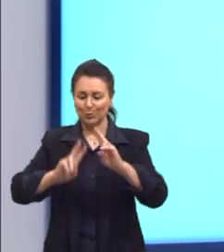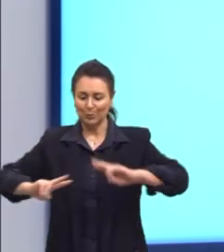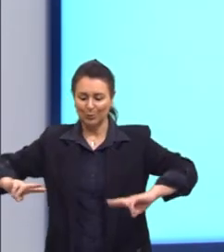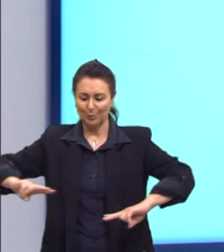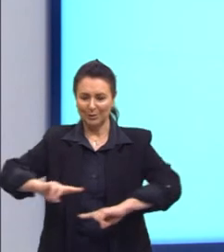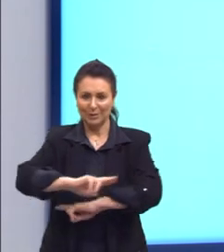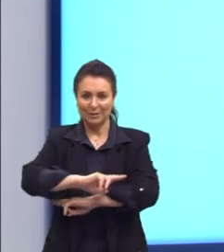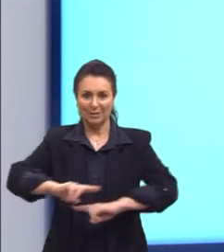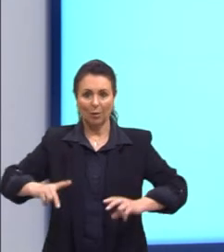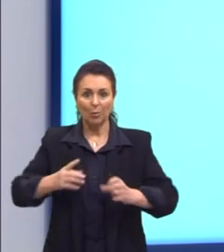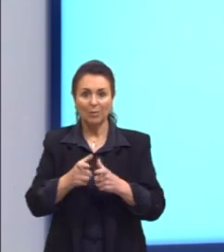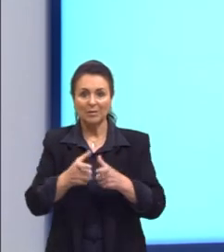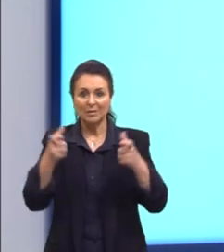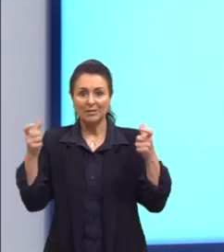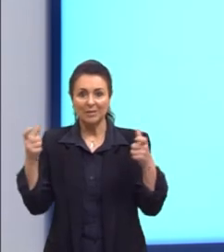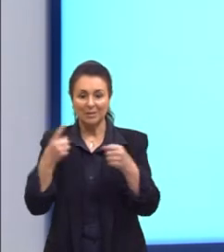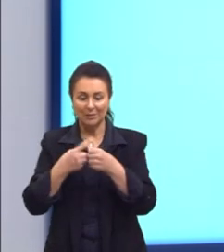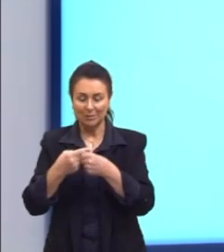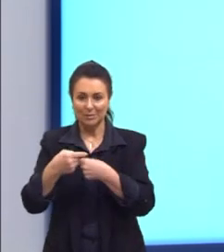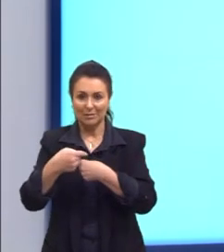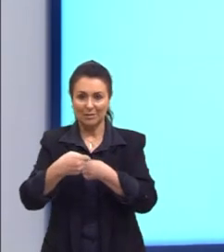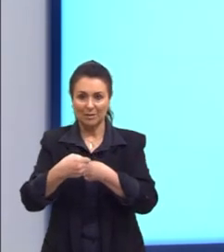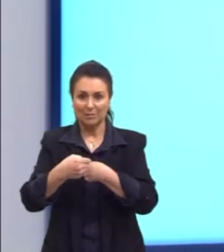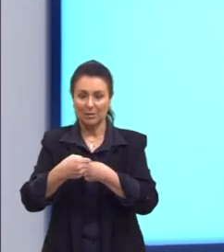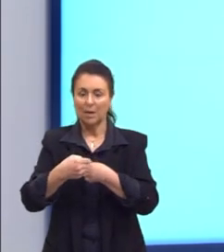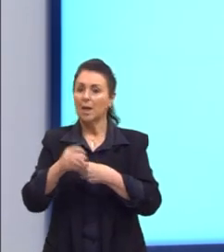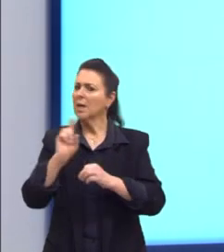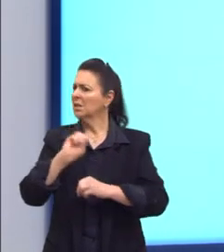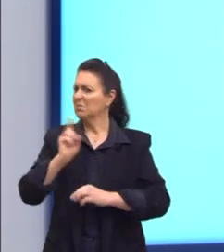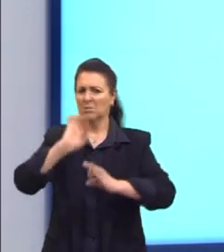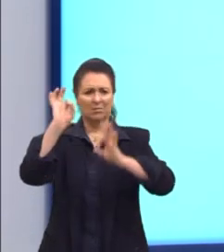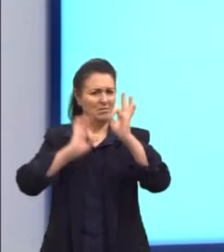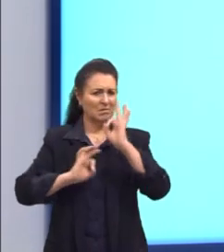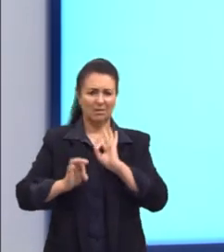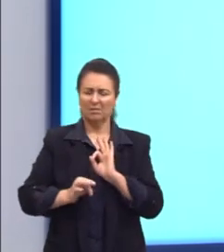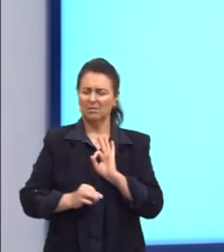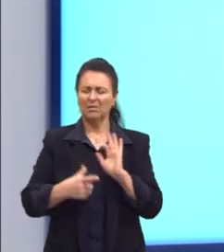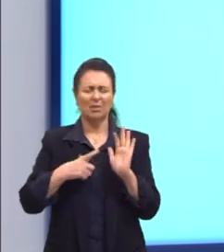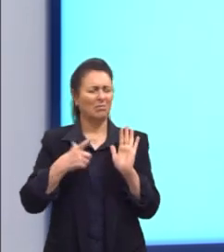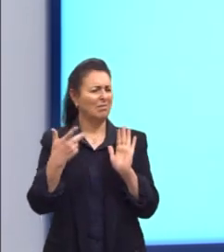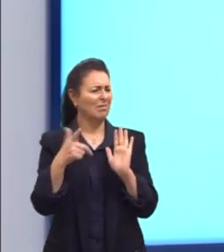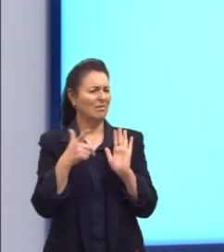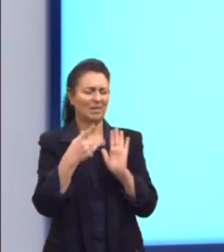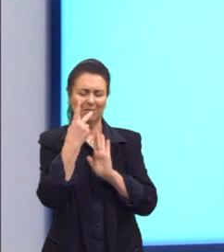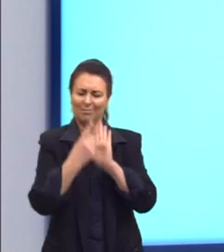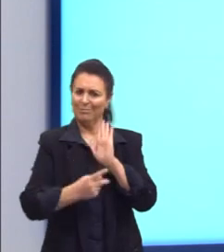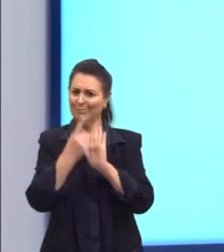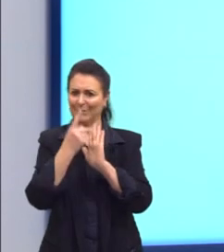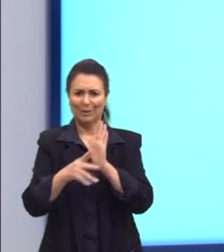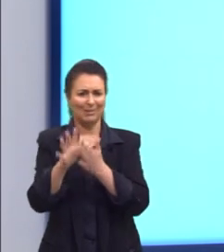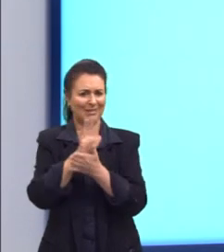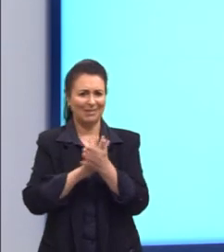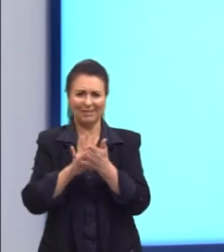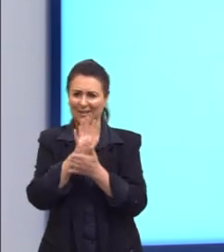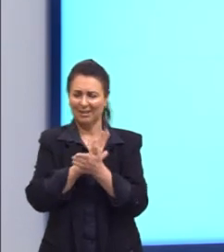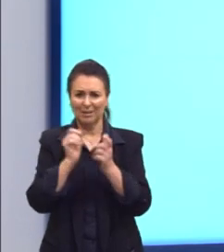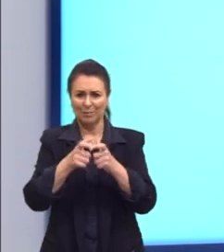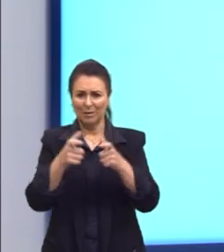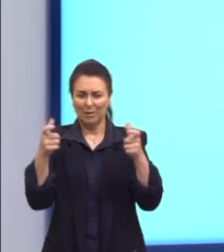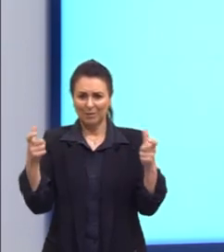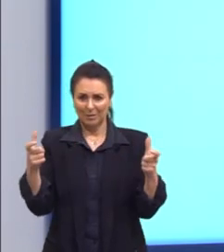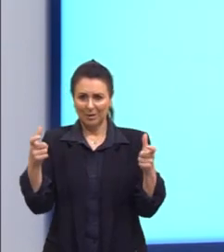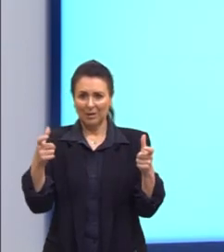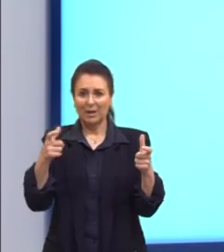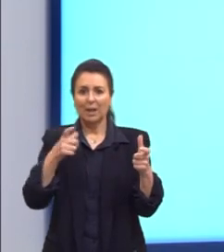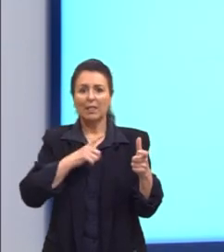crescimento das cidades. E é um crescimento que não é organizado, não é planejado. E isso também vai causar que tem uma